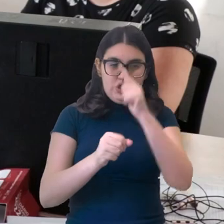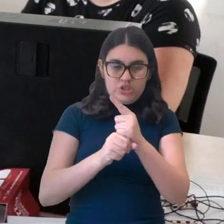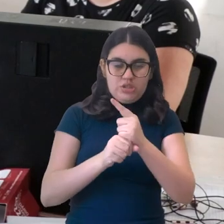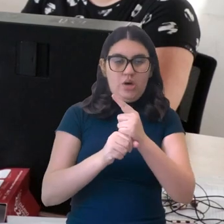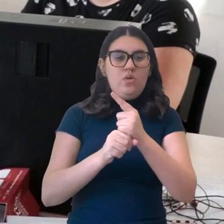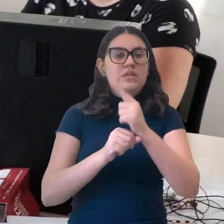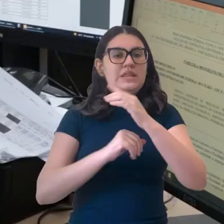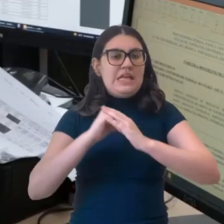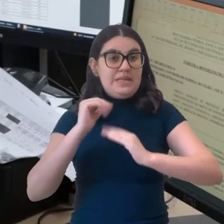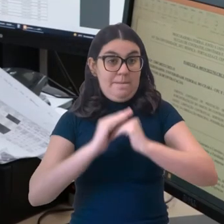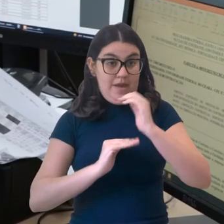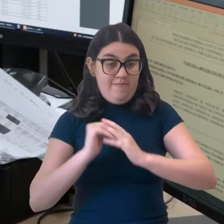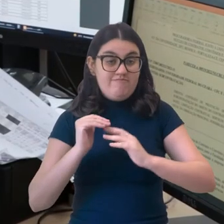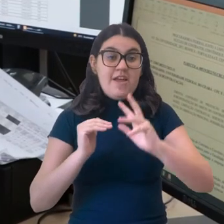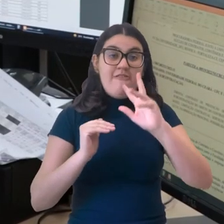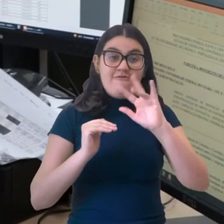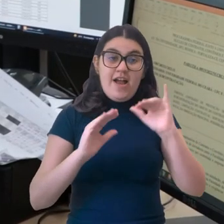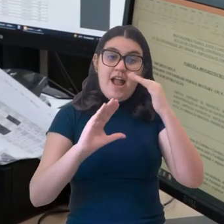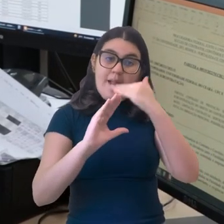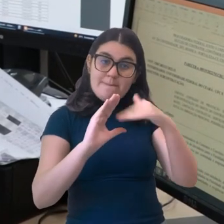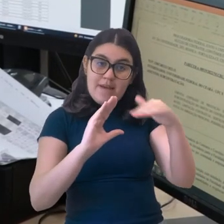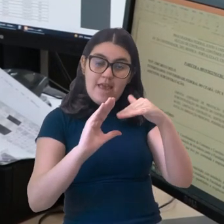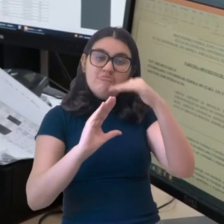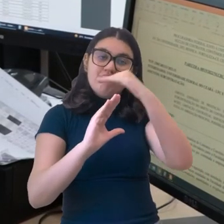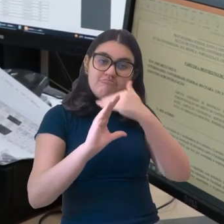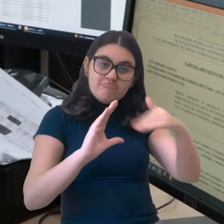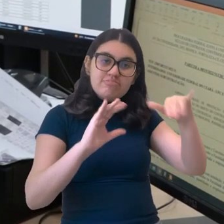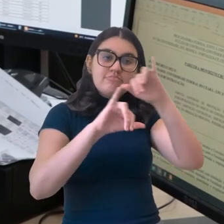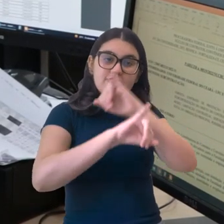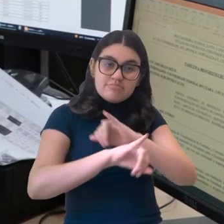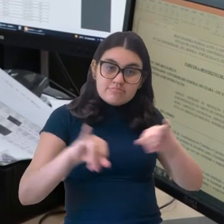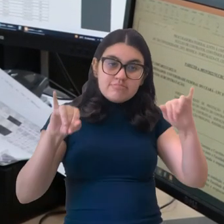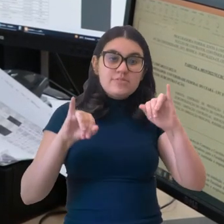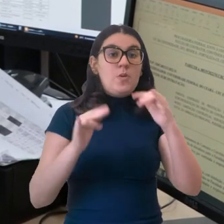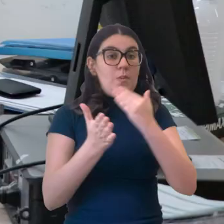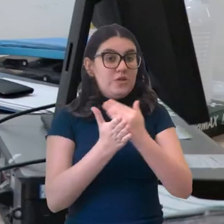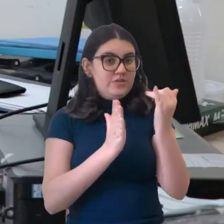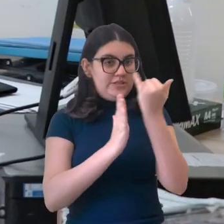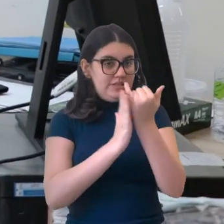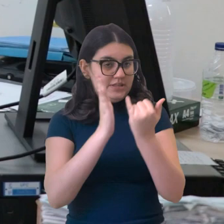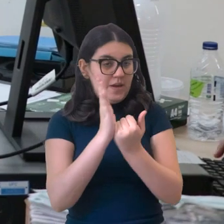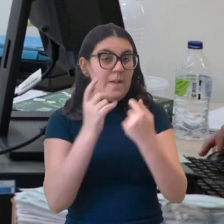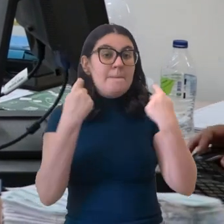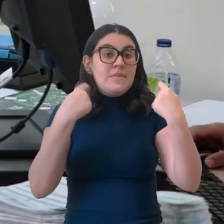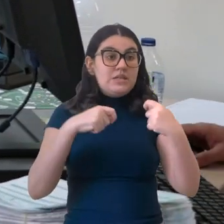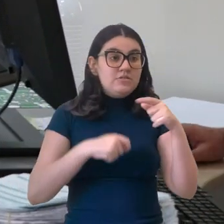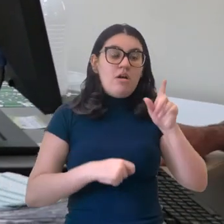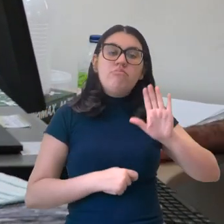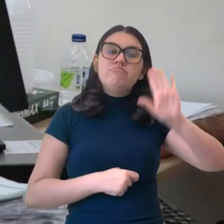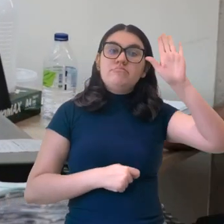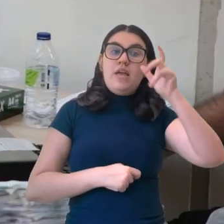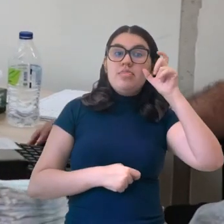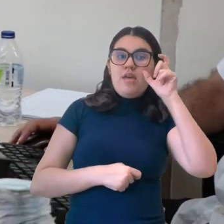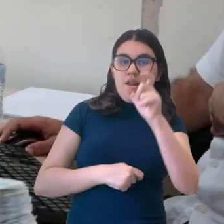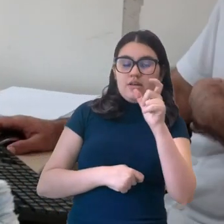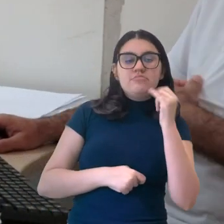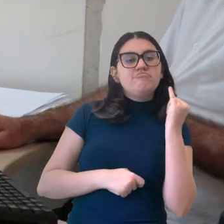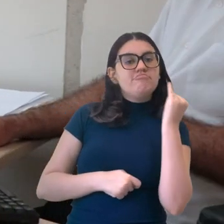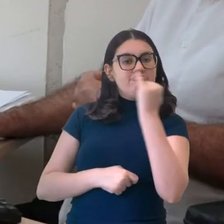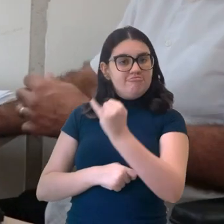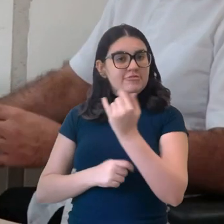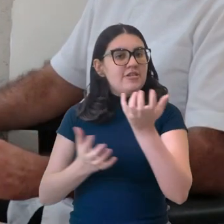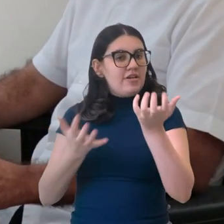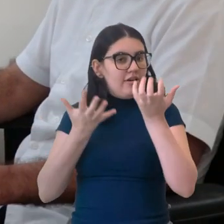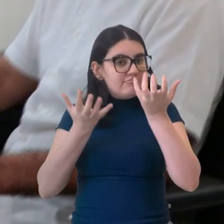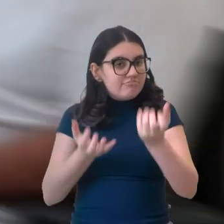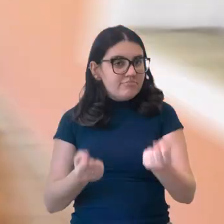Gestão de Desempenho. Por e-mail, os servidores serão avisados sobre o início das inscrições e devem manifestar o interesse em aderir à